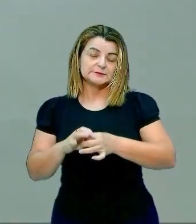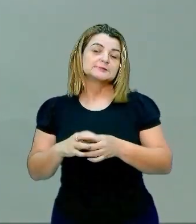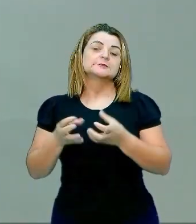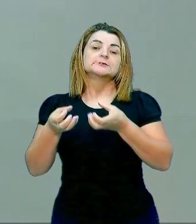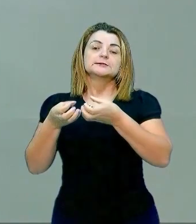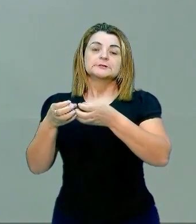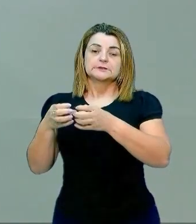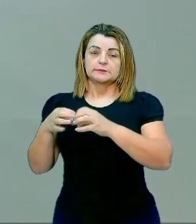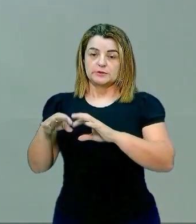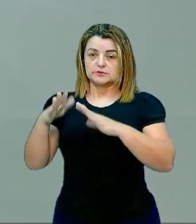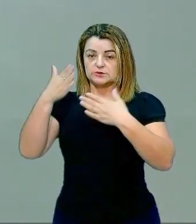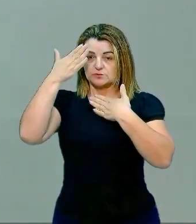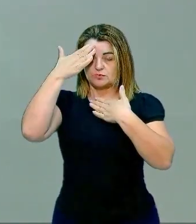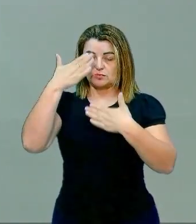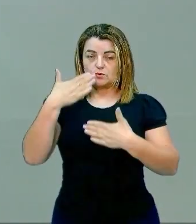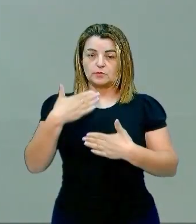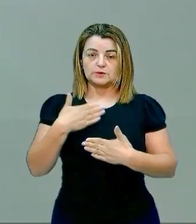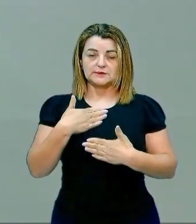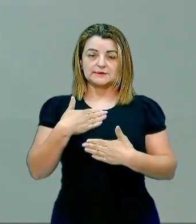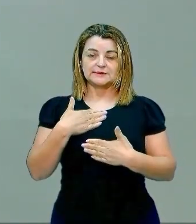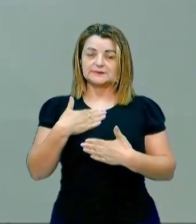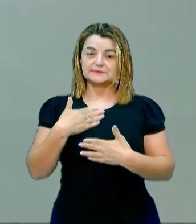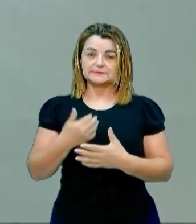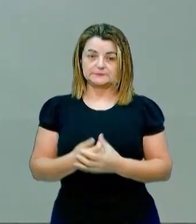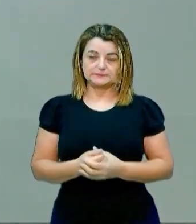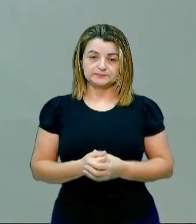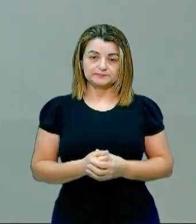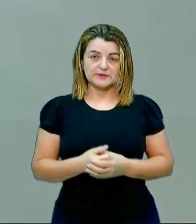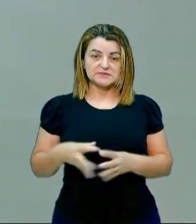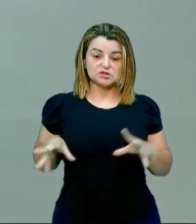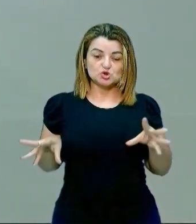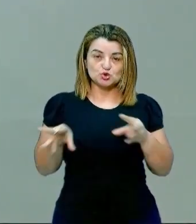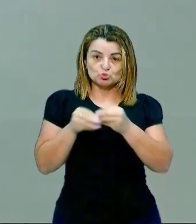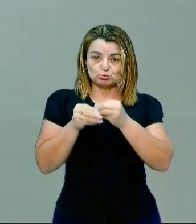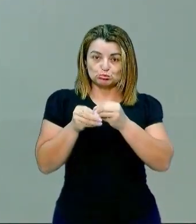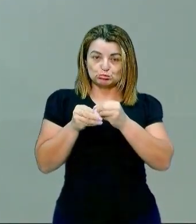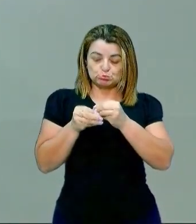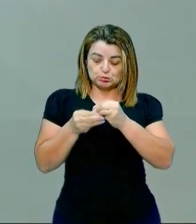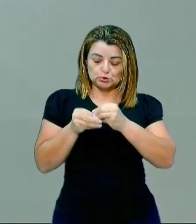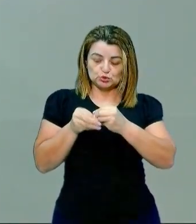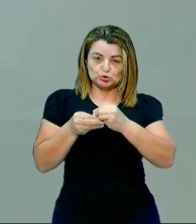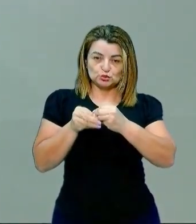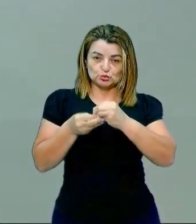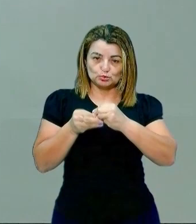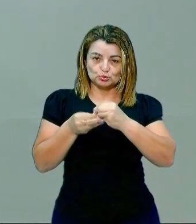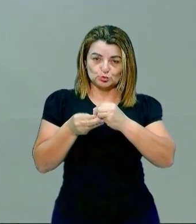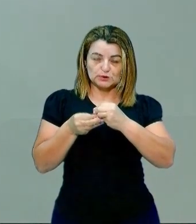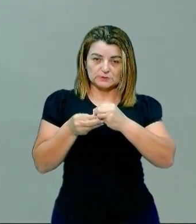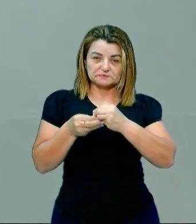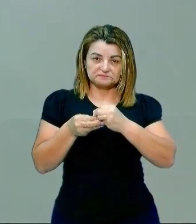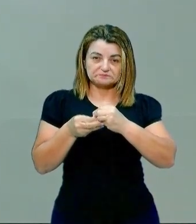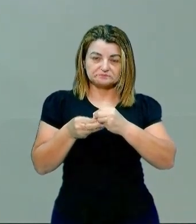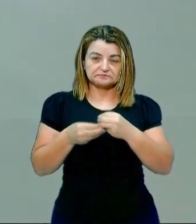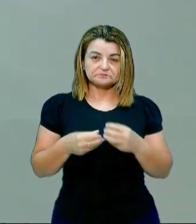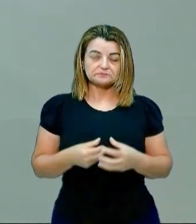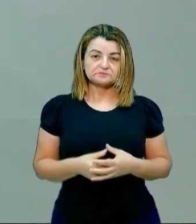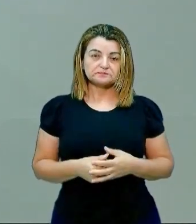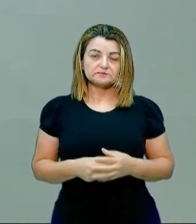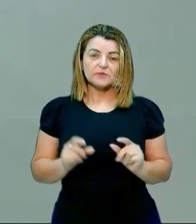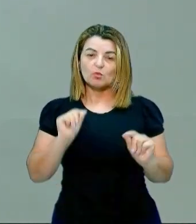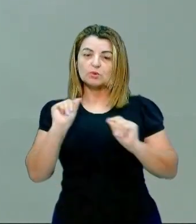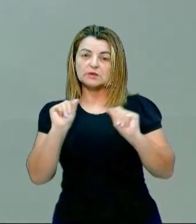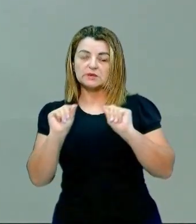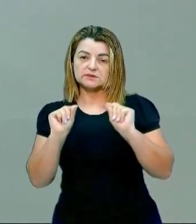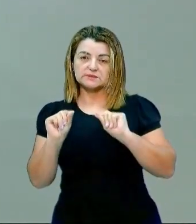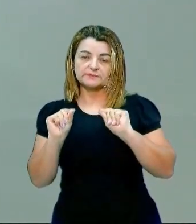para todo o nosso corpo, e ele nunca mais libera. Então, ele torna-se um composto estável. Isso